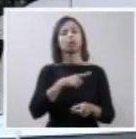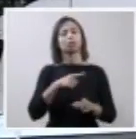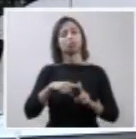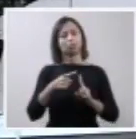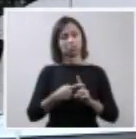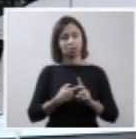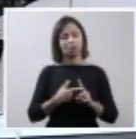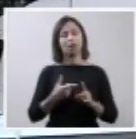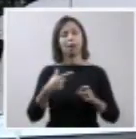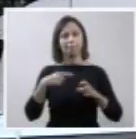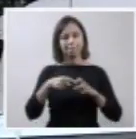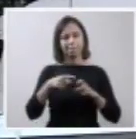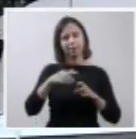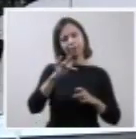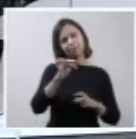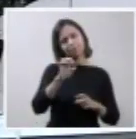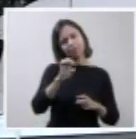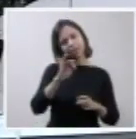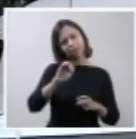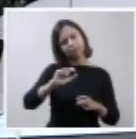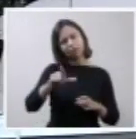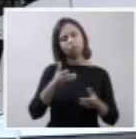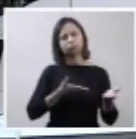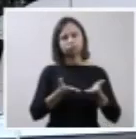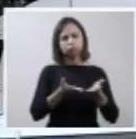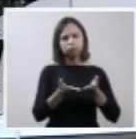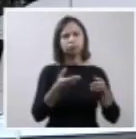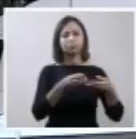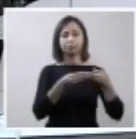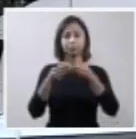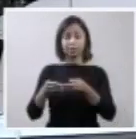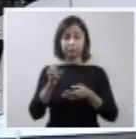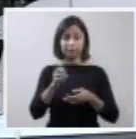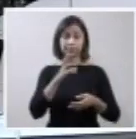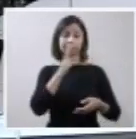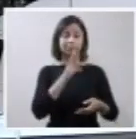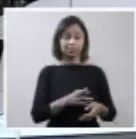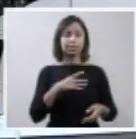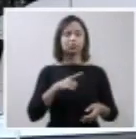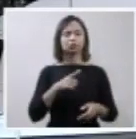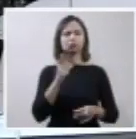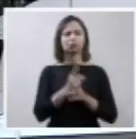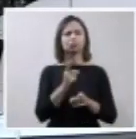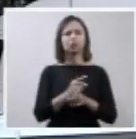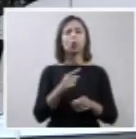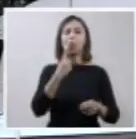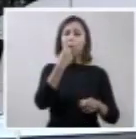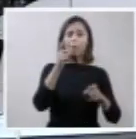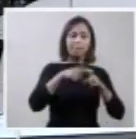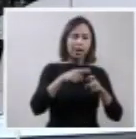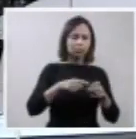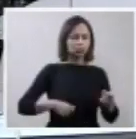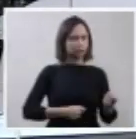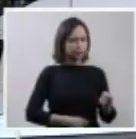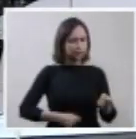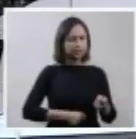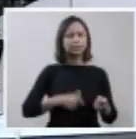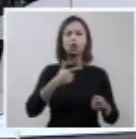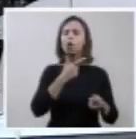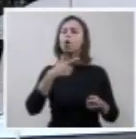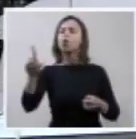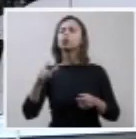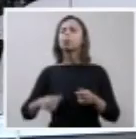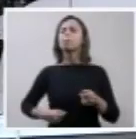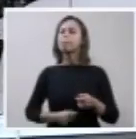Posso assegurar que o diagnóstico de anencefalia resulta de exames feitos por mais de um médico e que o atendimento a